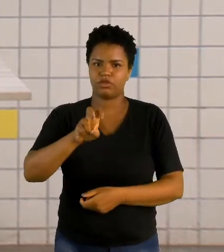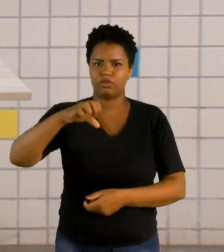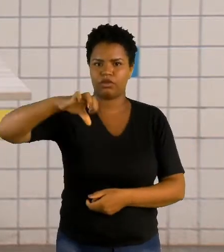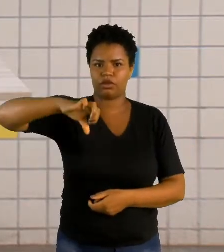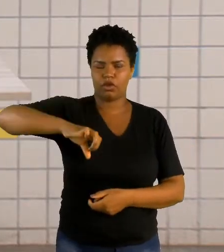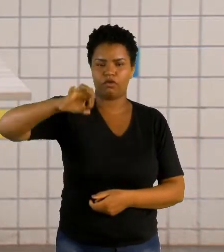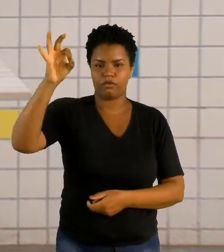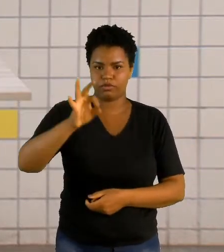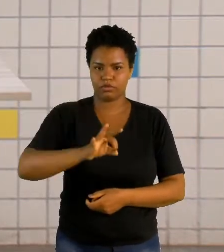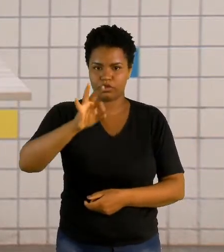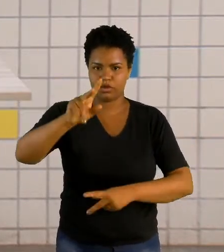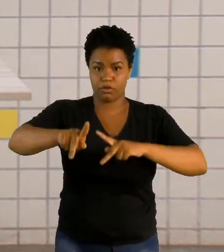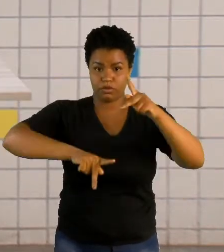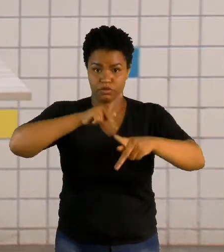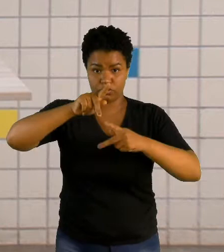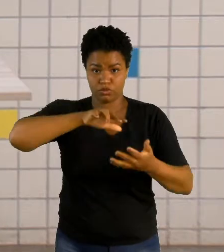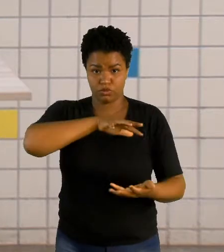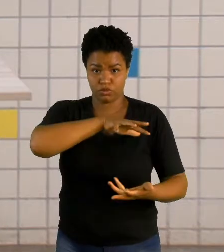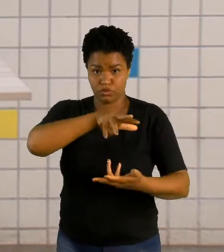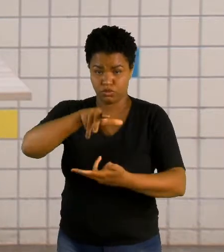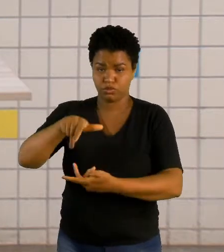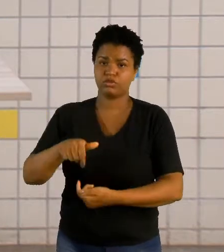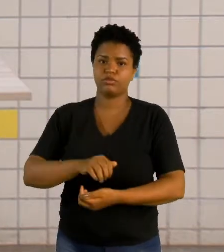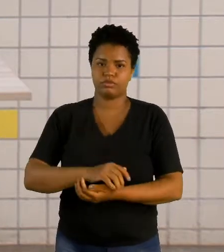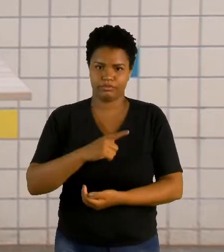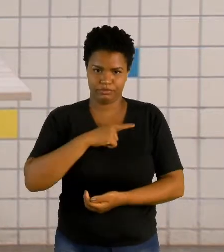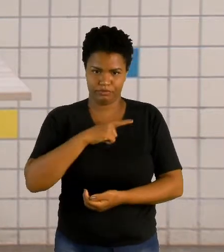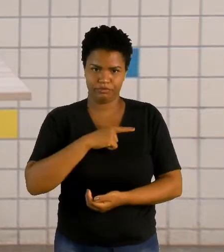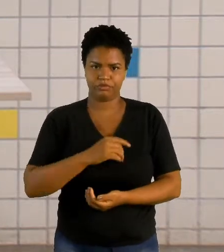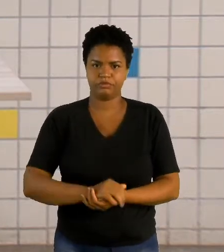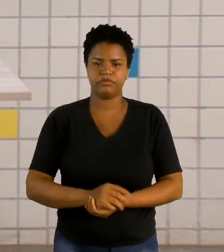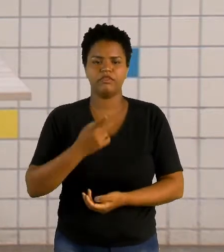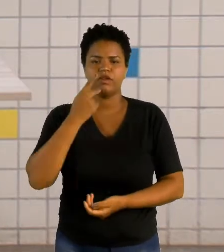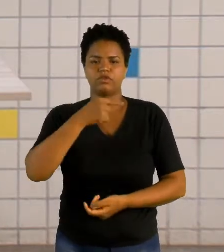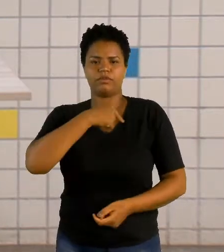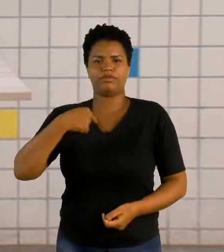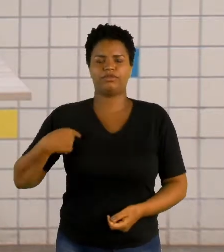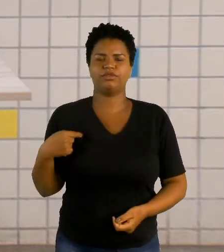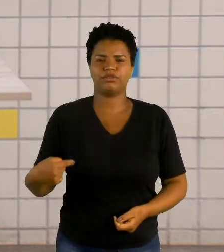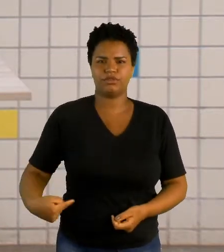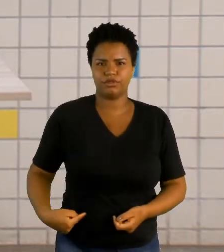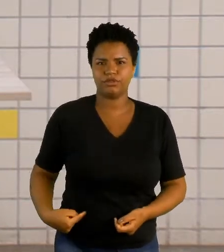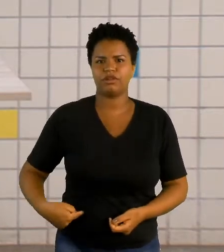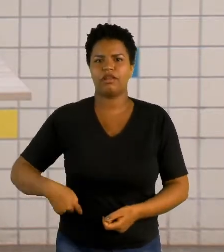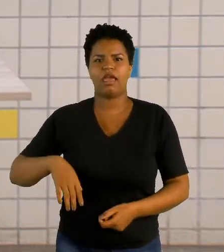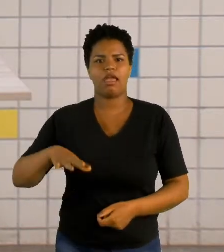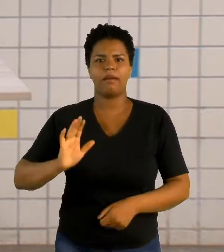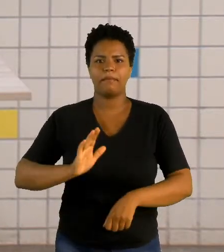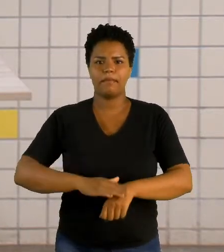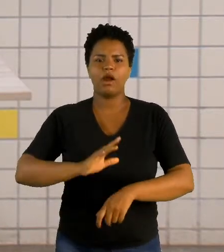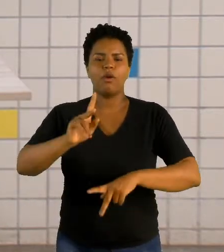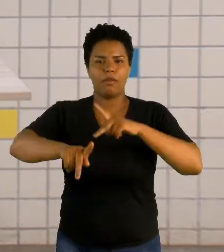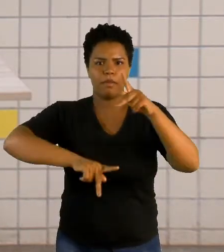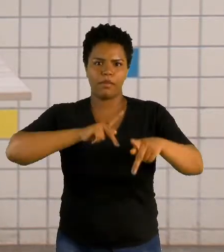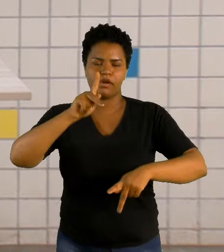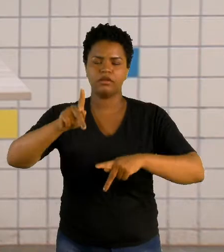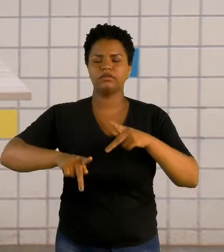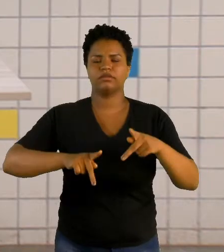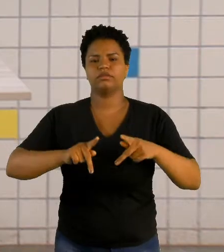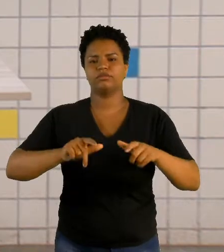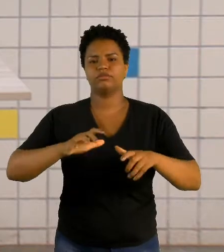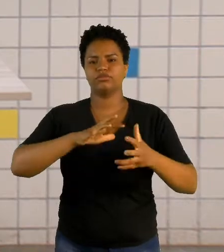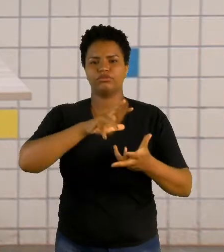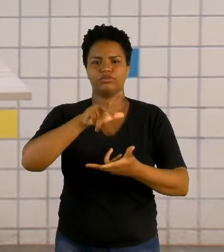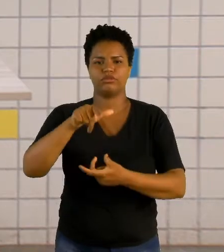da população mundial. Nós falamos sobre a China, que é a maior população mundial. Falamos sobre a economia.